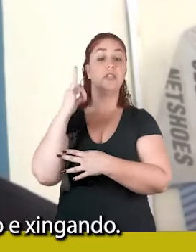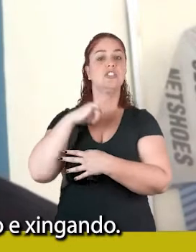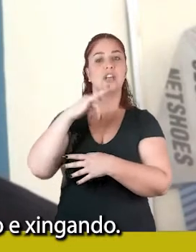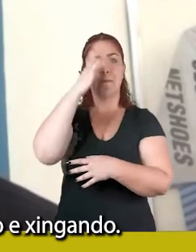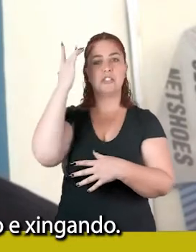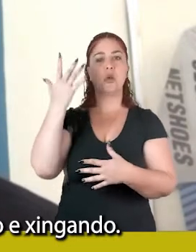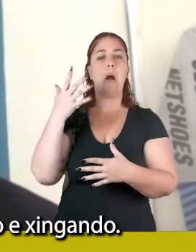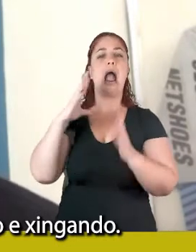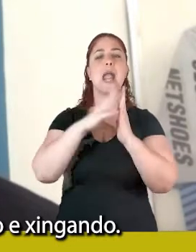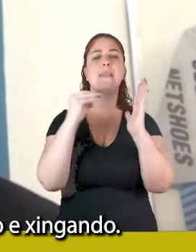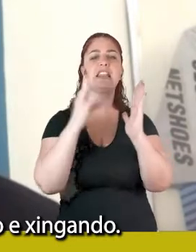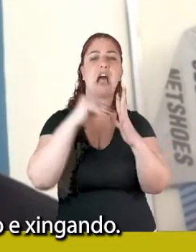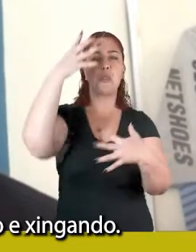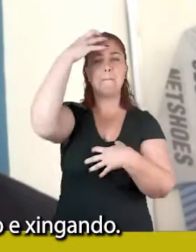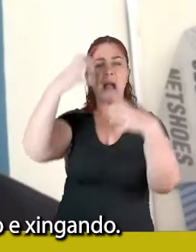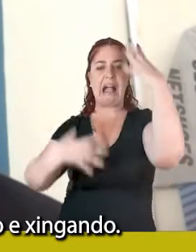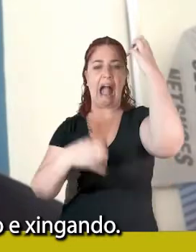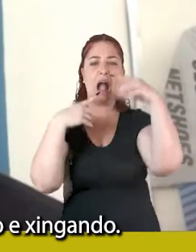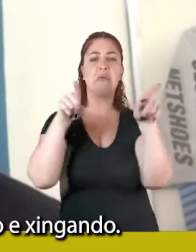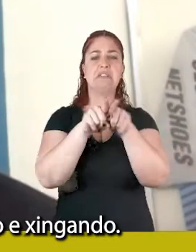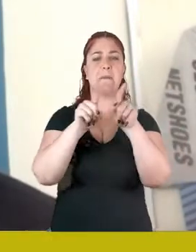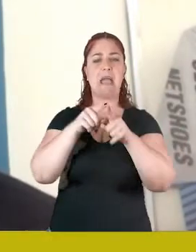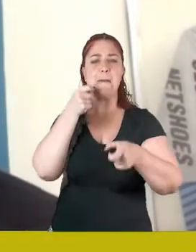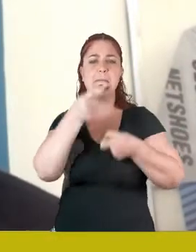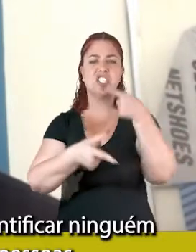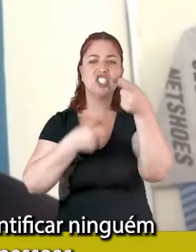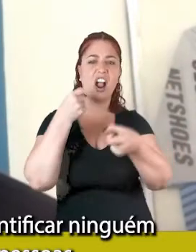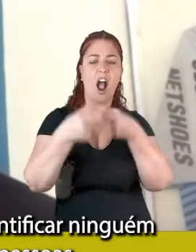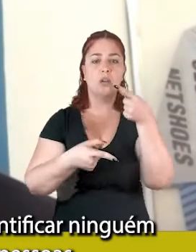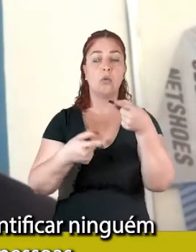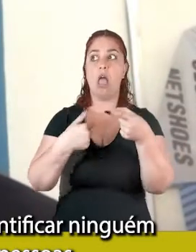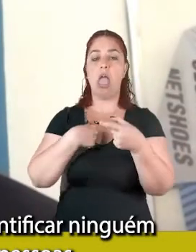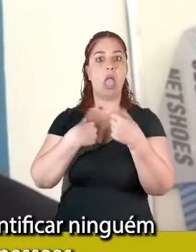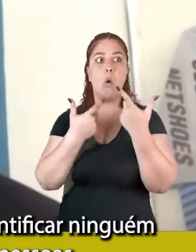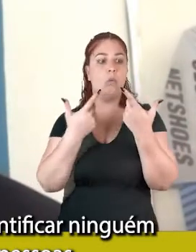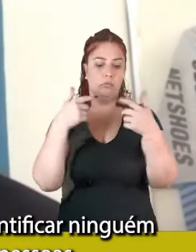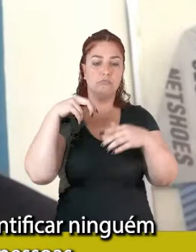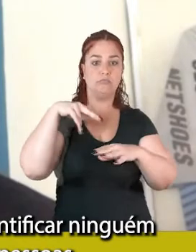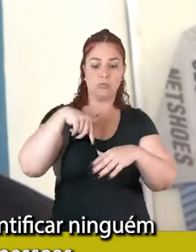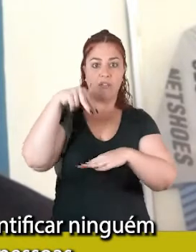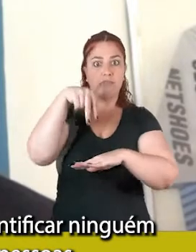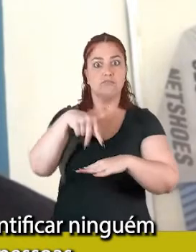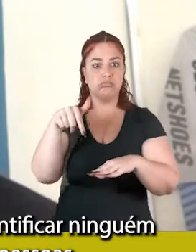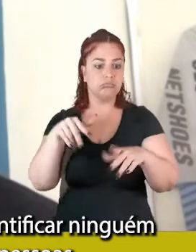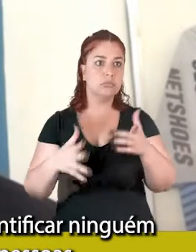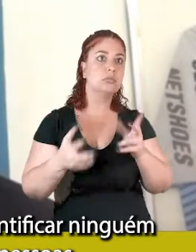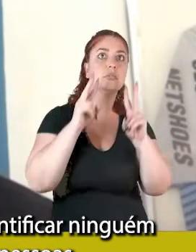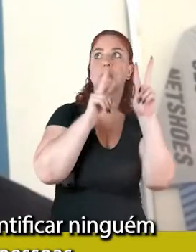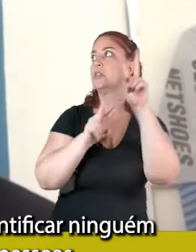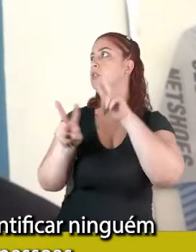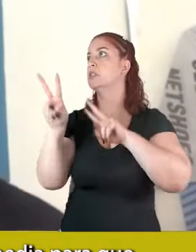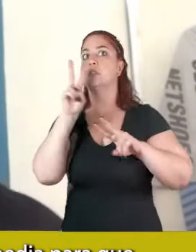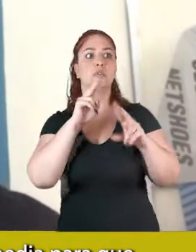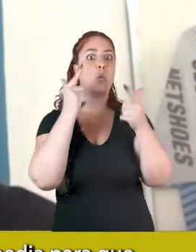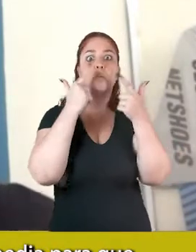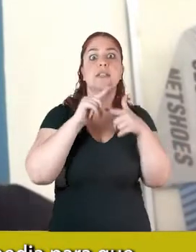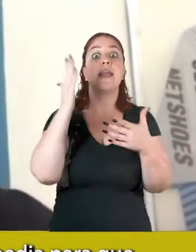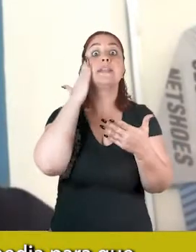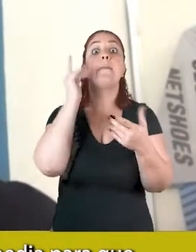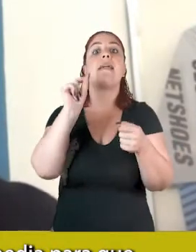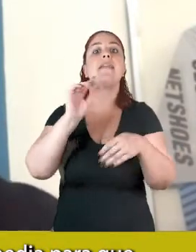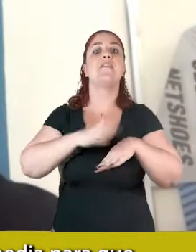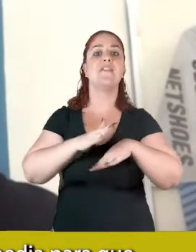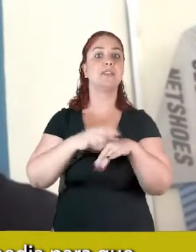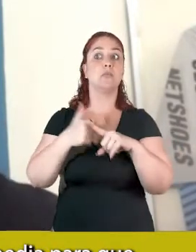macacos, xingando, do campo, eu não tinha condição de identificar ninguém, porque eram muitas pessoas, era um estádio